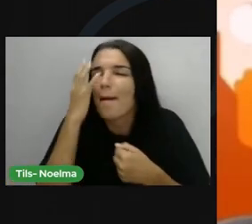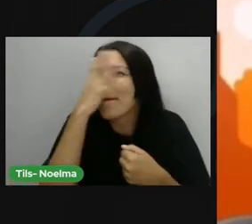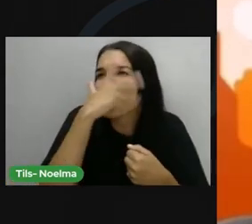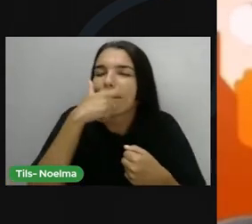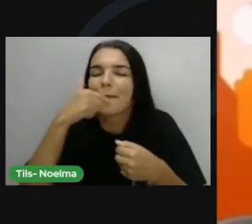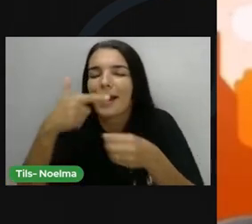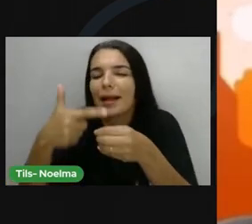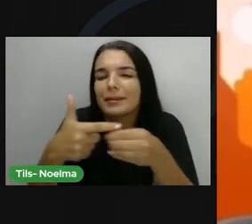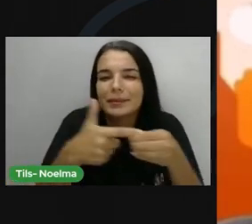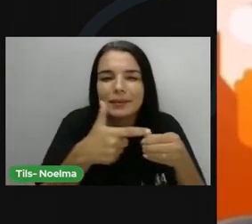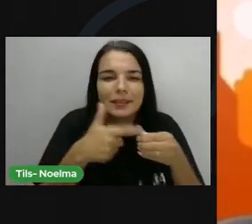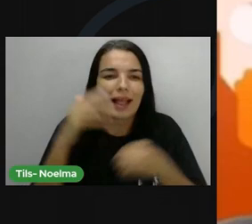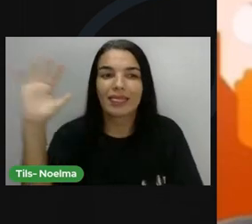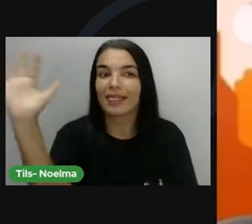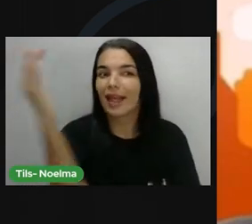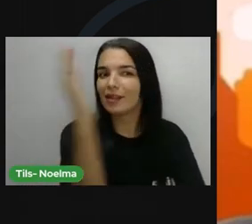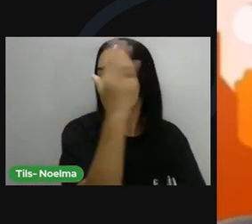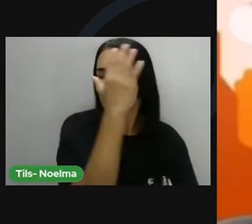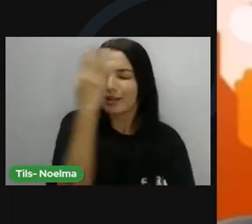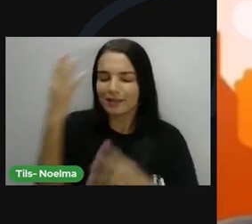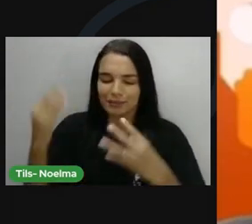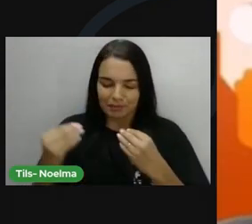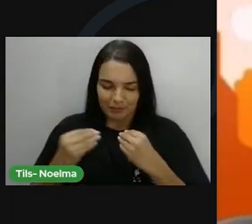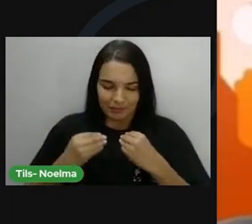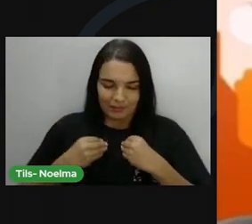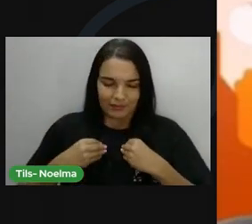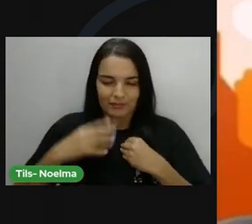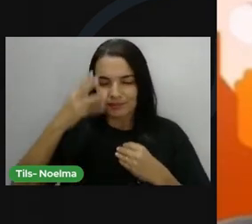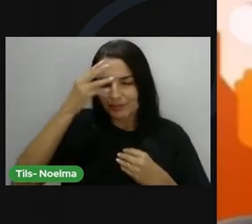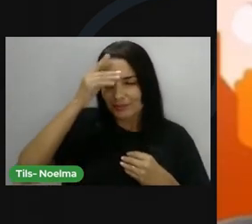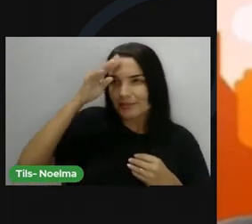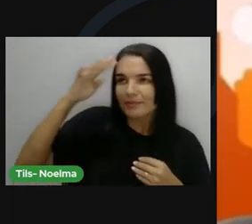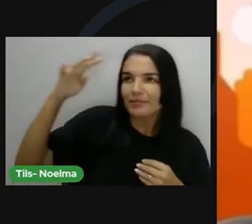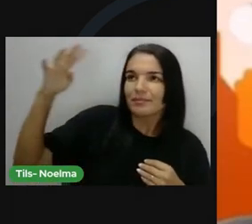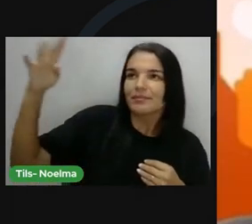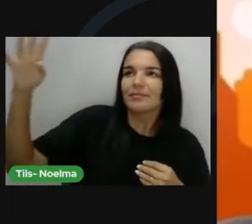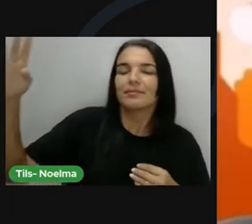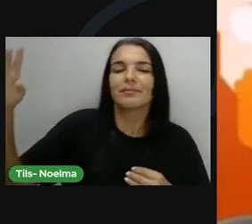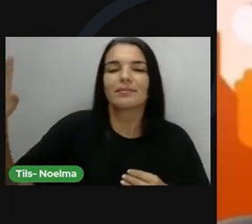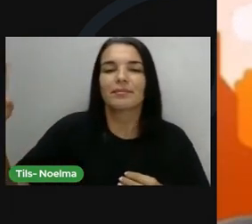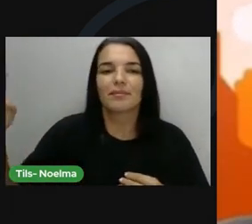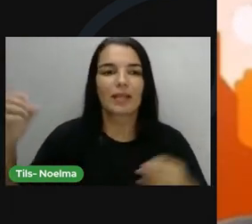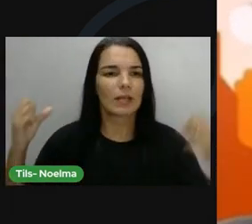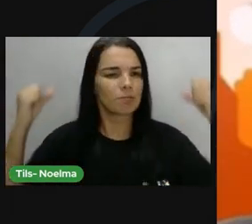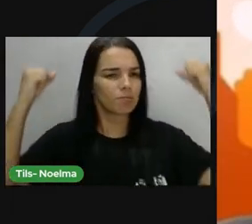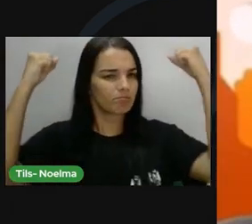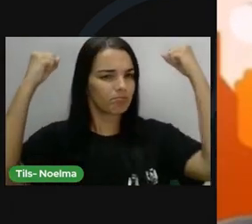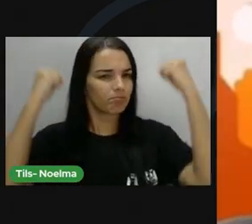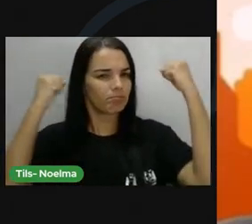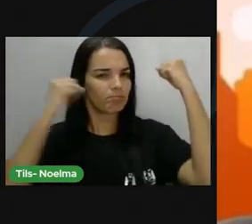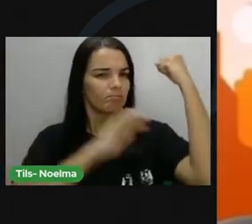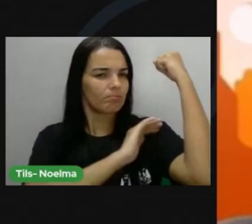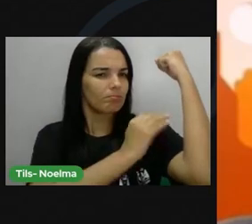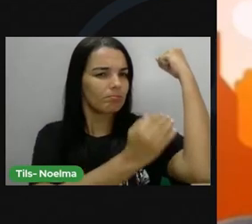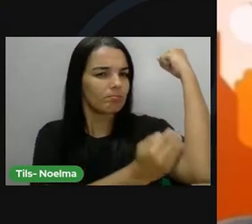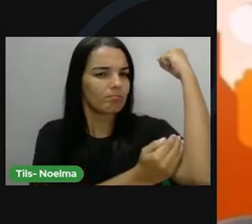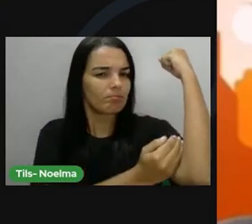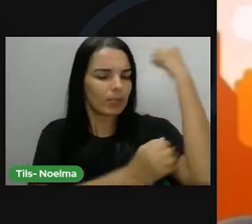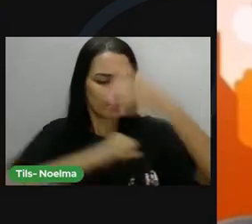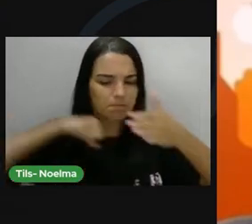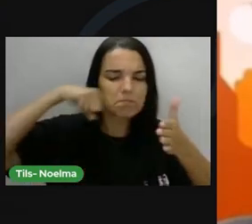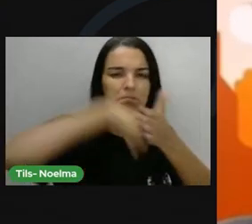natureza que inspira o poema e a canção. Da bravura, a resistência,